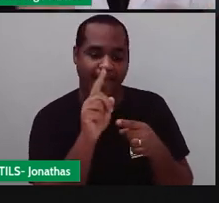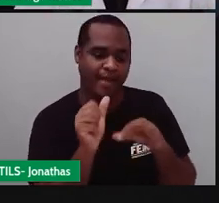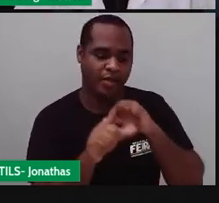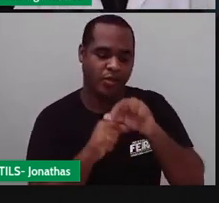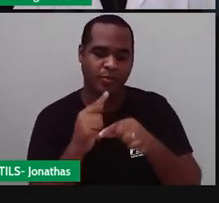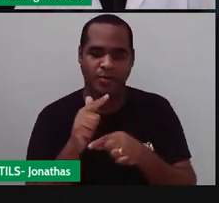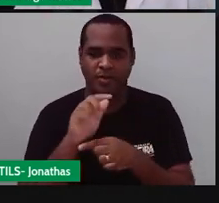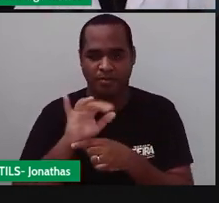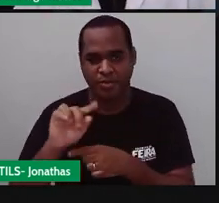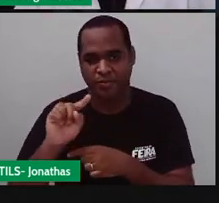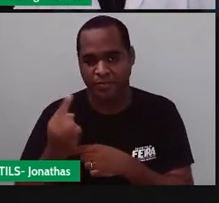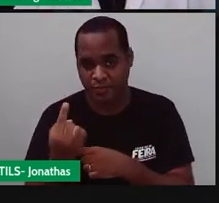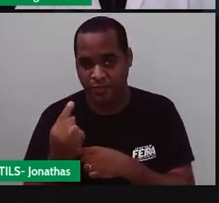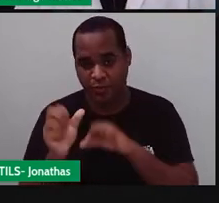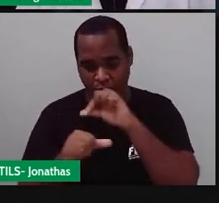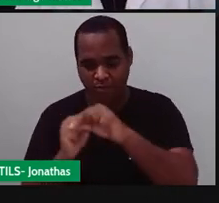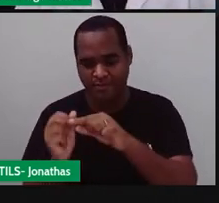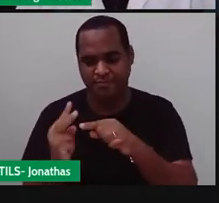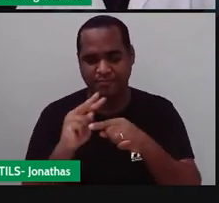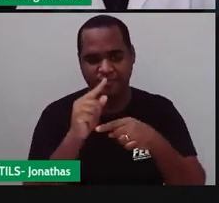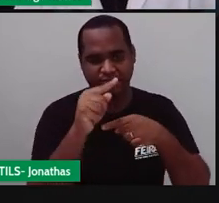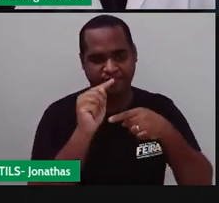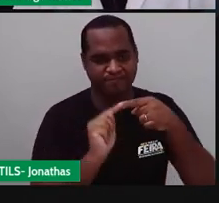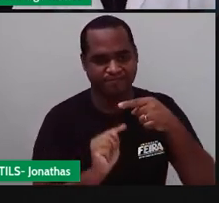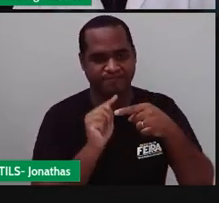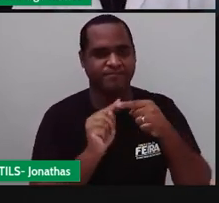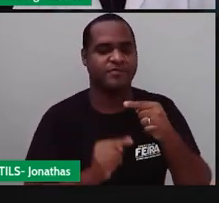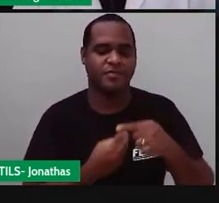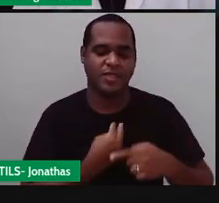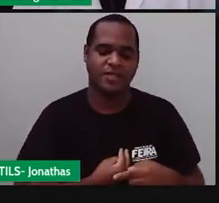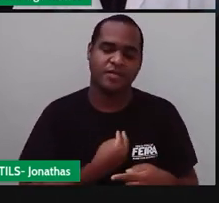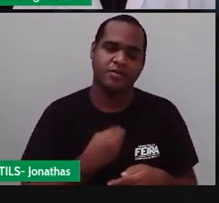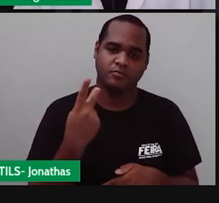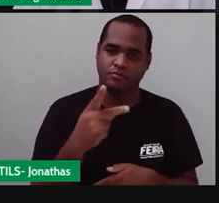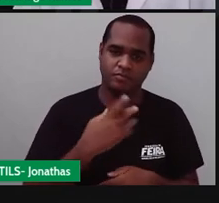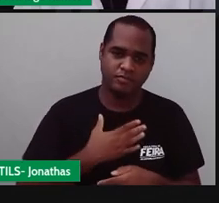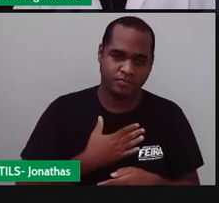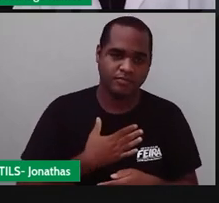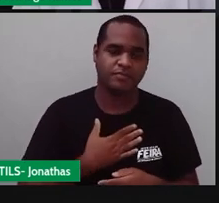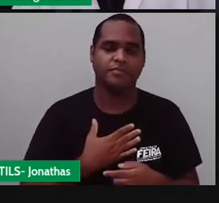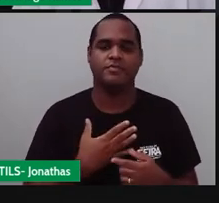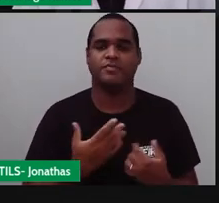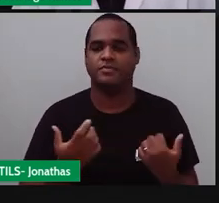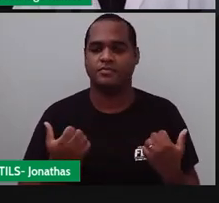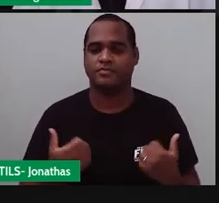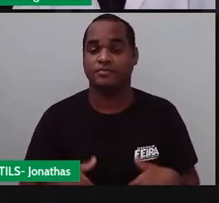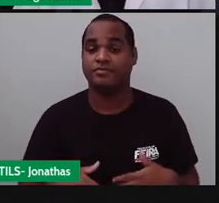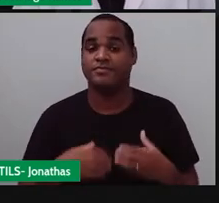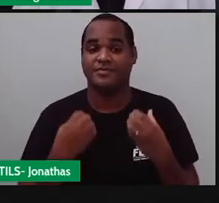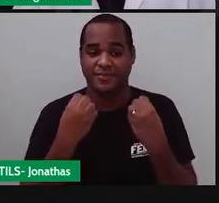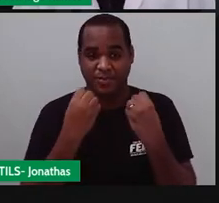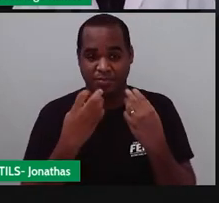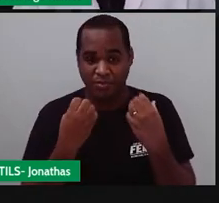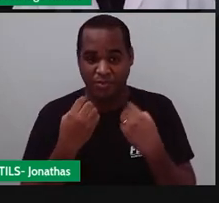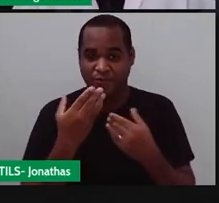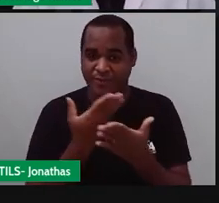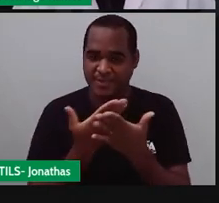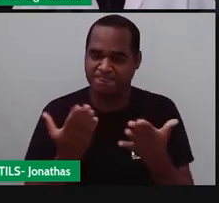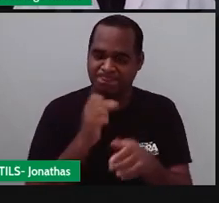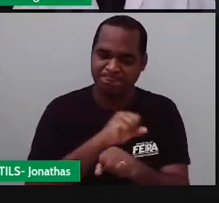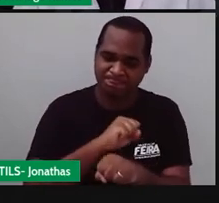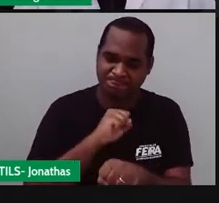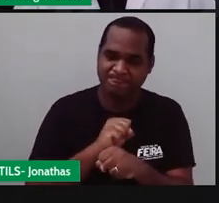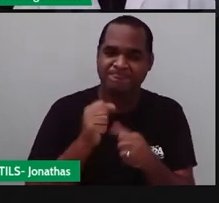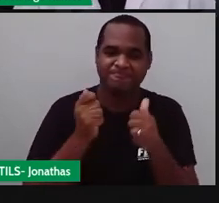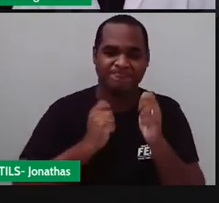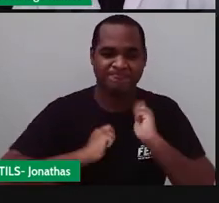para a forma de fração gostou bacana bom eu espero que sim o que é